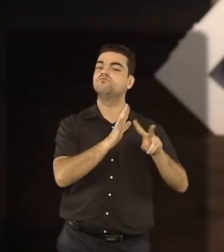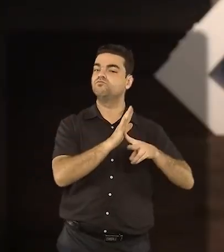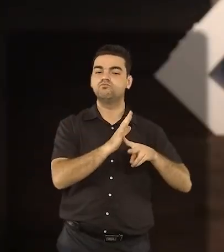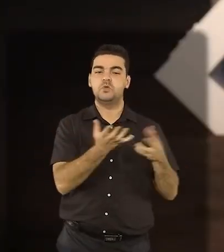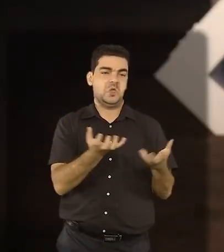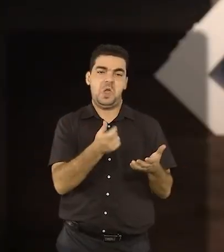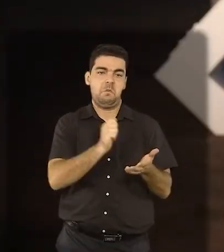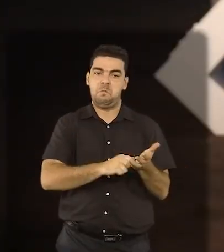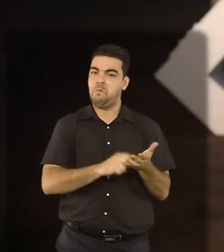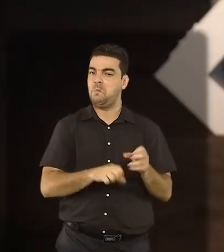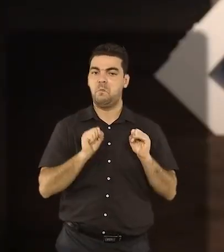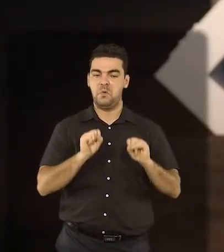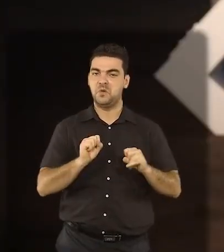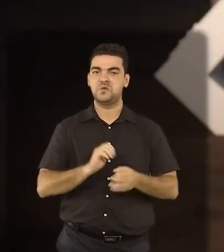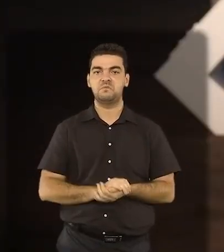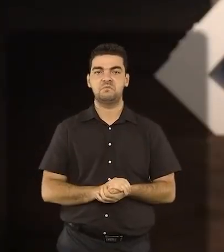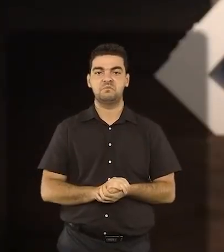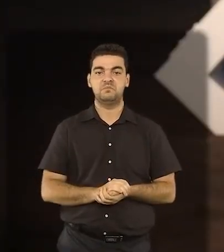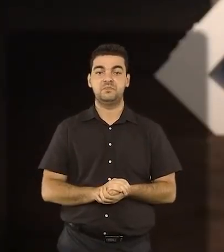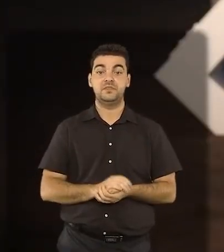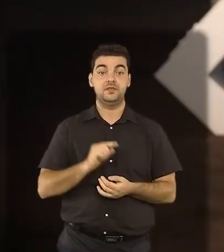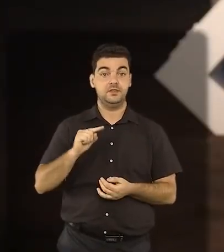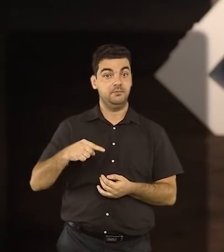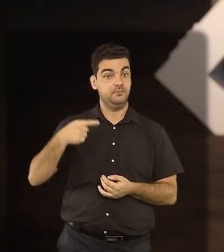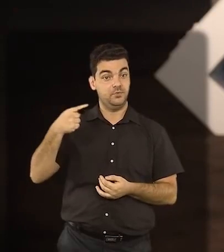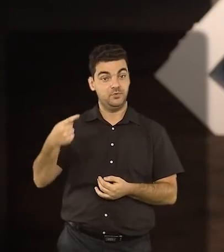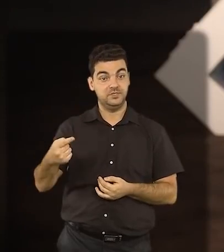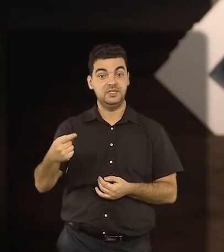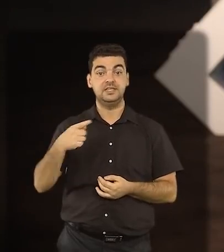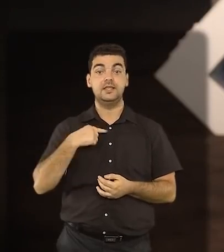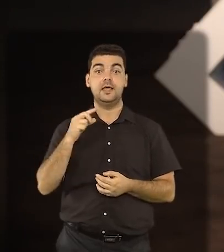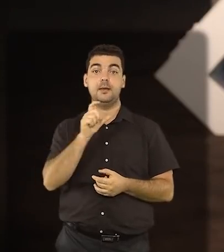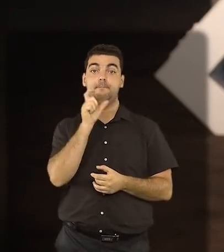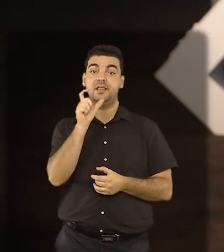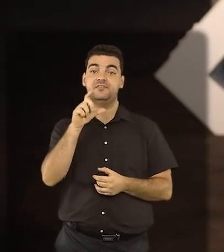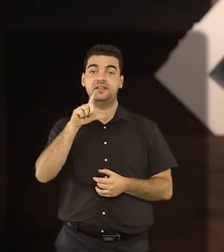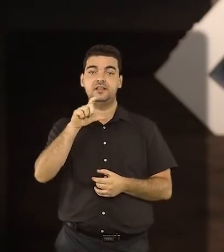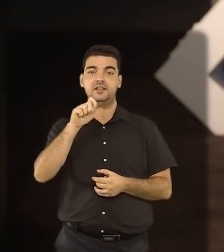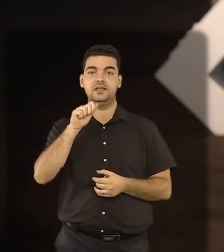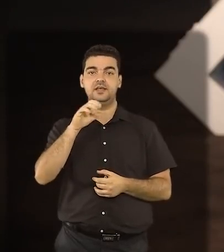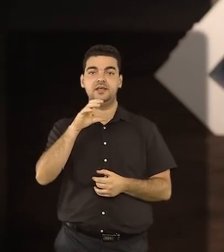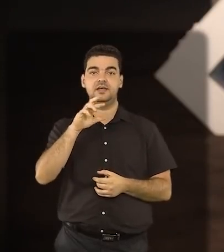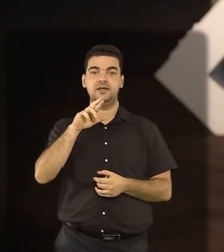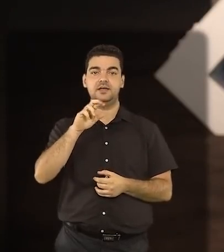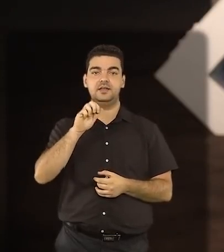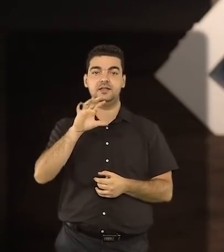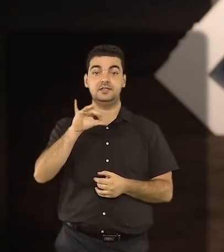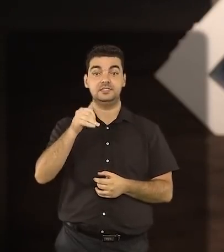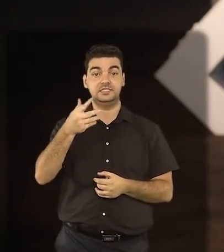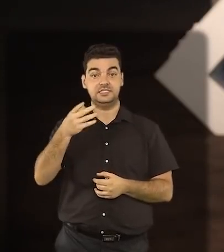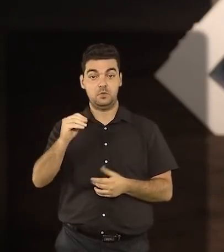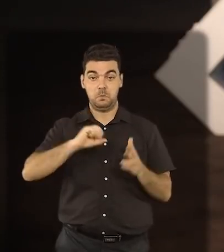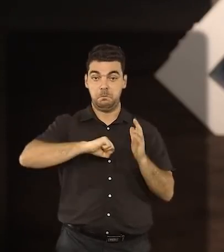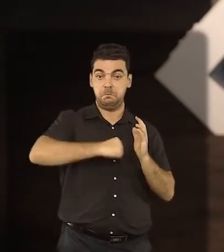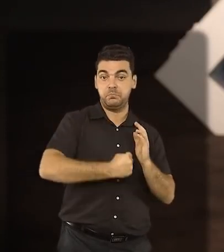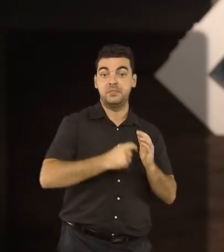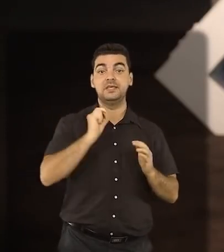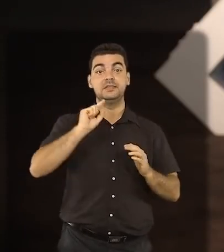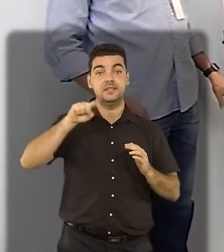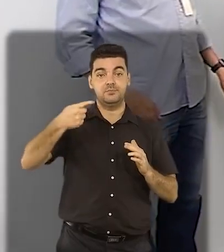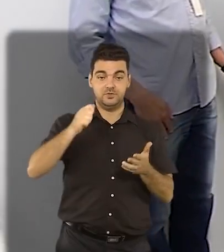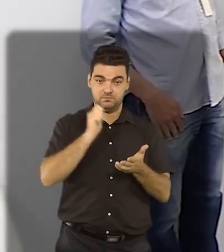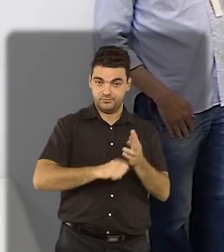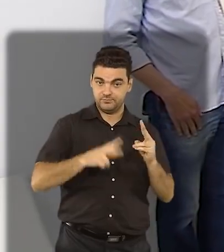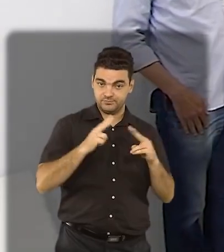político que assim deseje. Em seguida, dá-se o momento conhecido como lacração. Após assinado